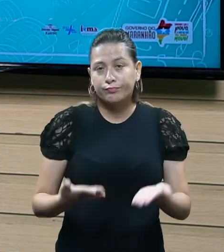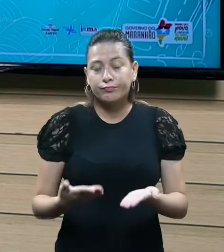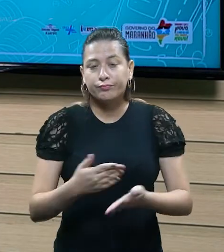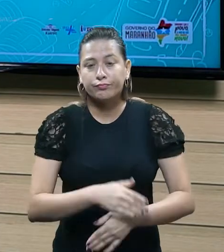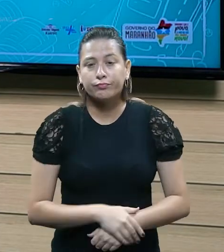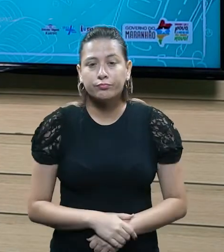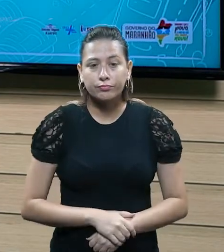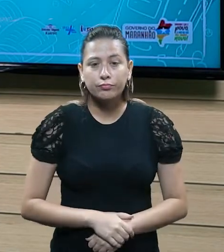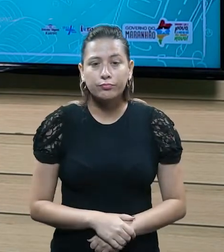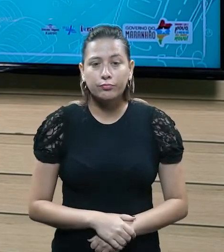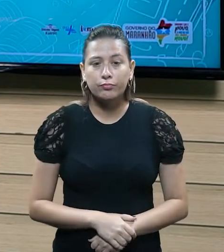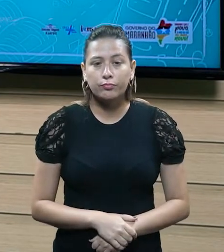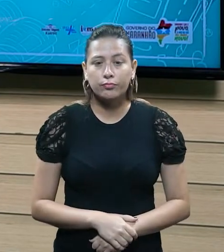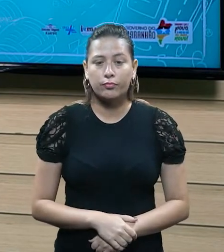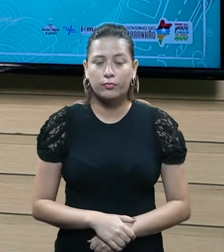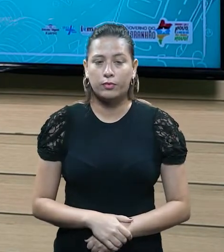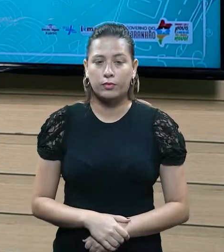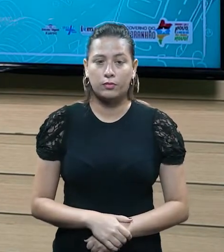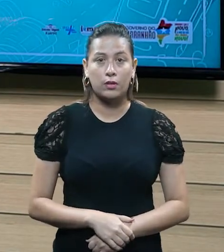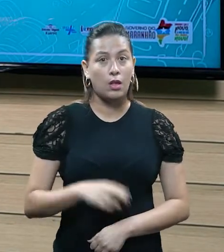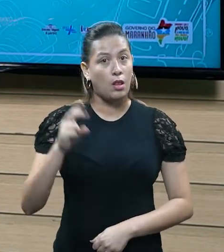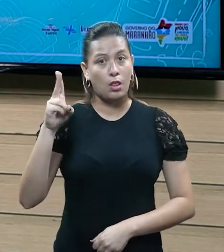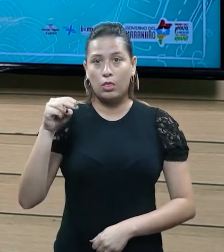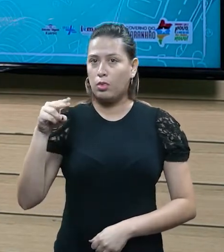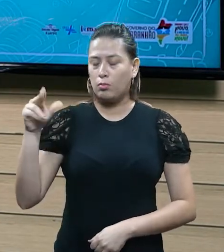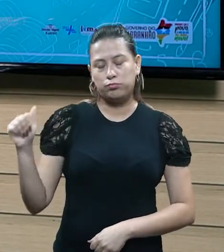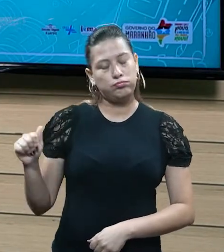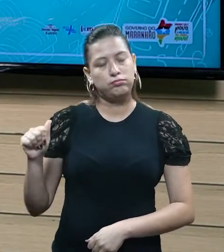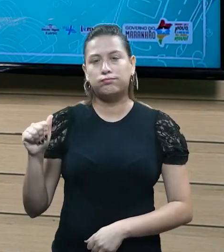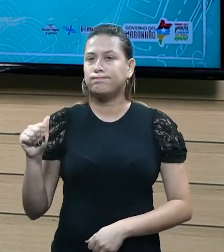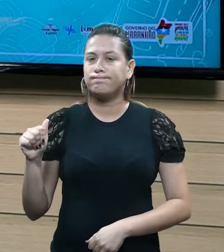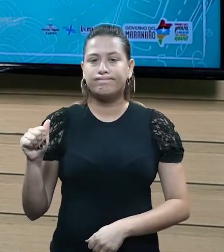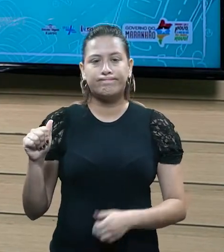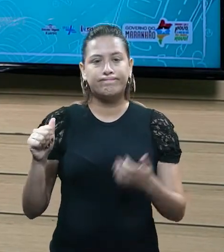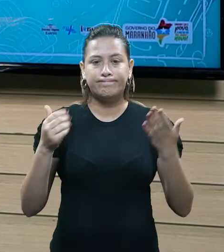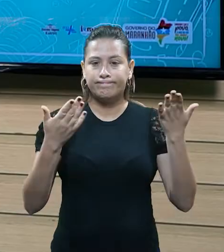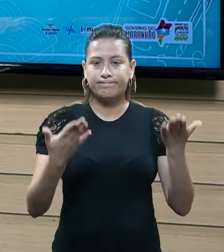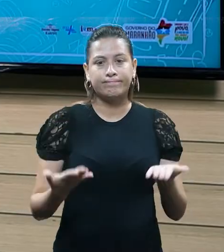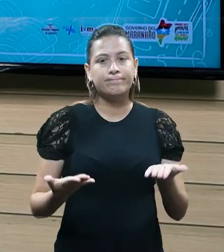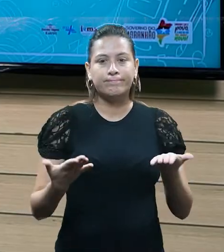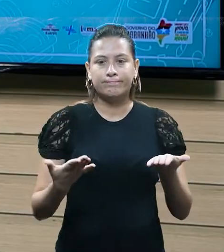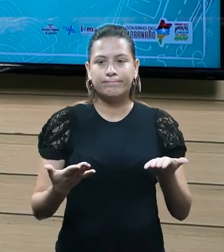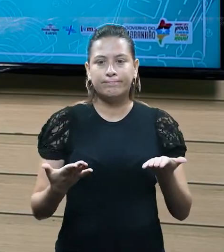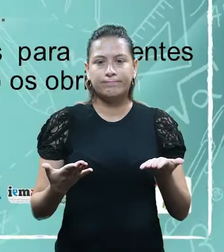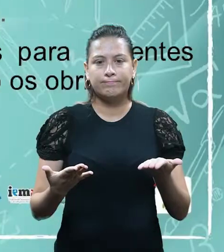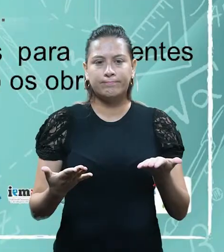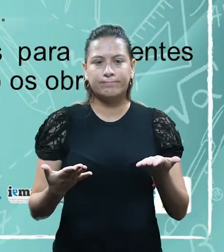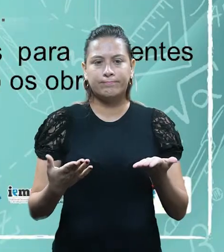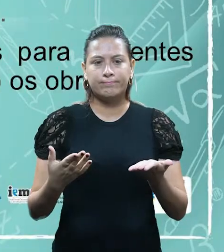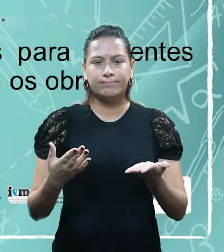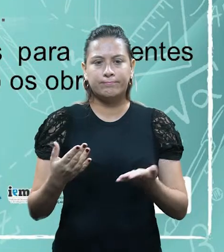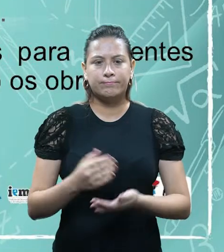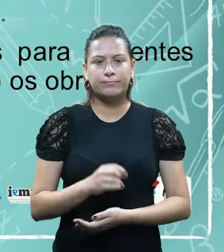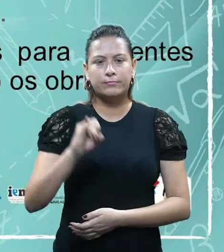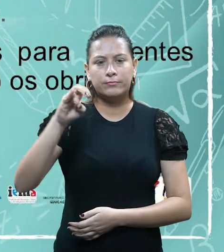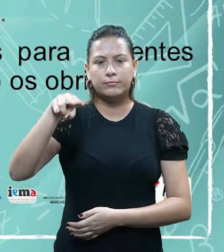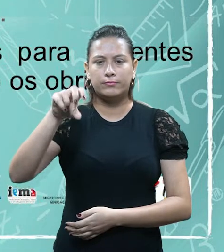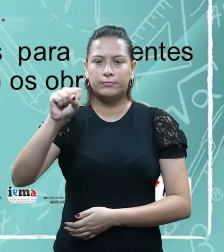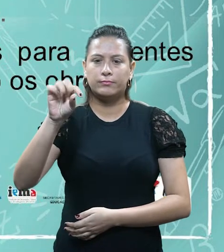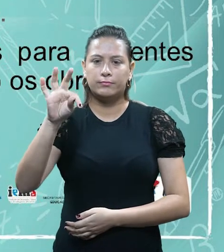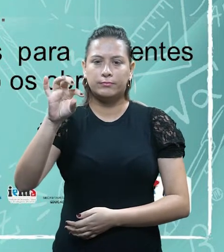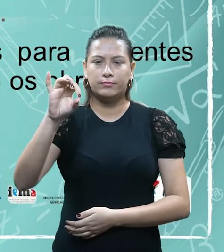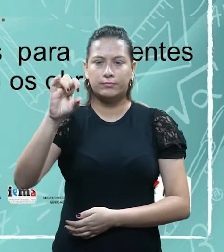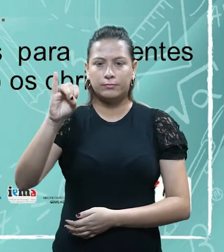é, esse tributo, ele nunca foi instituído, tá bom? É, é justamente,